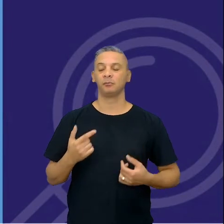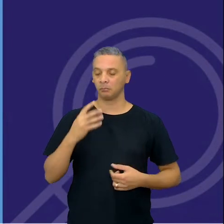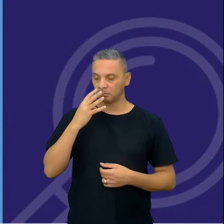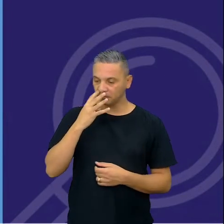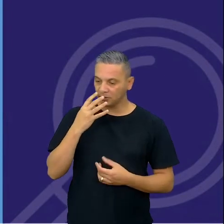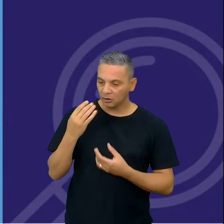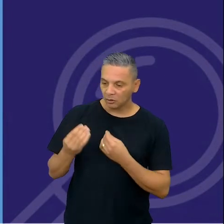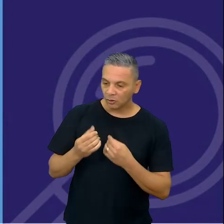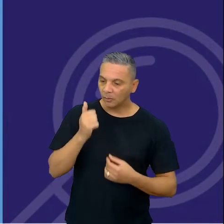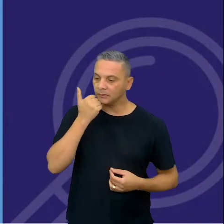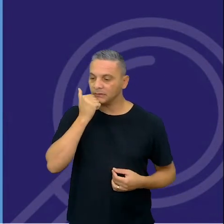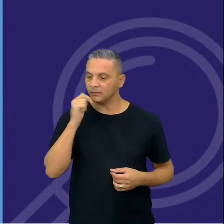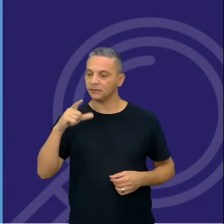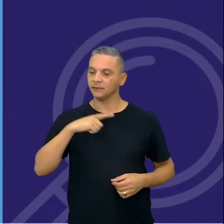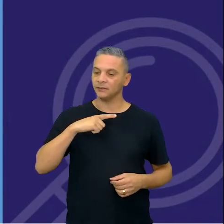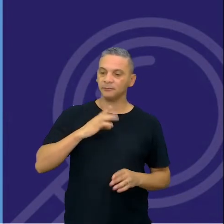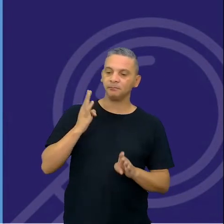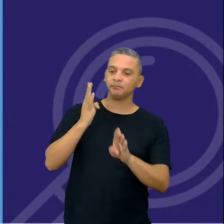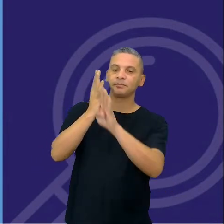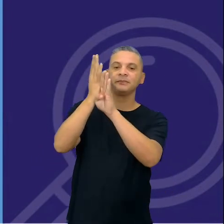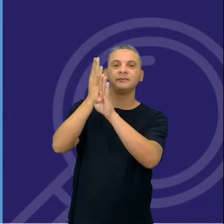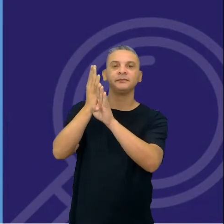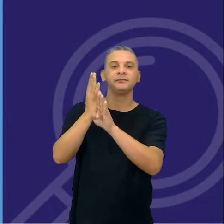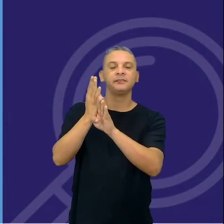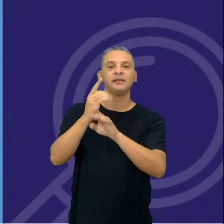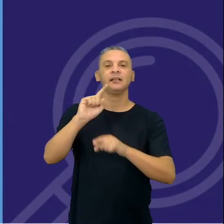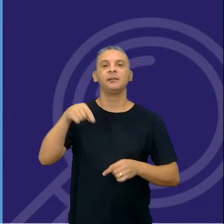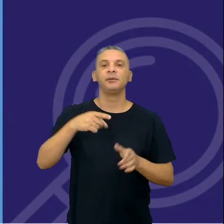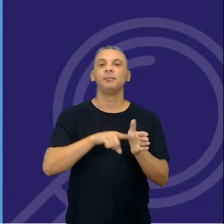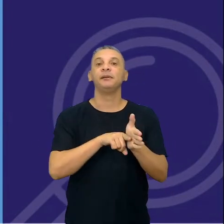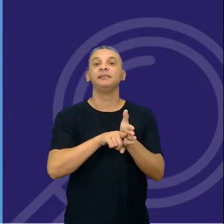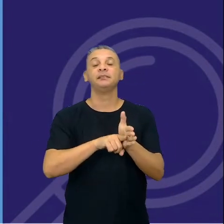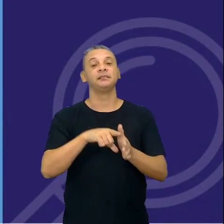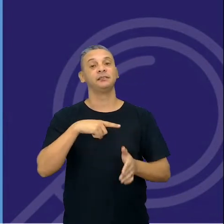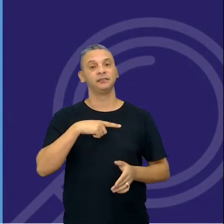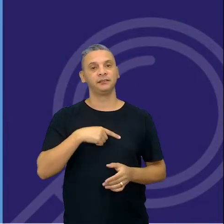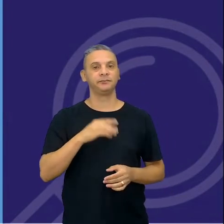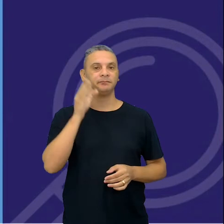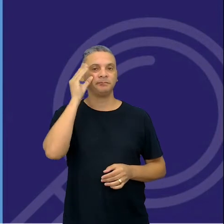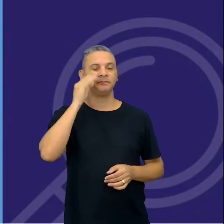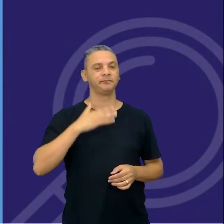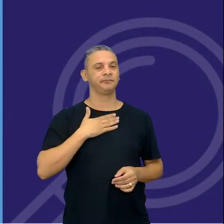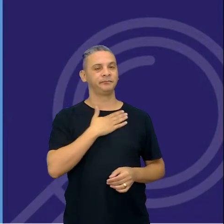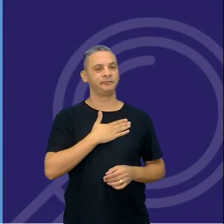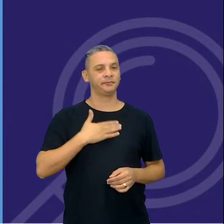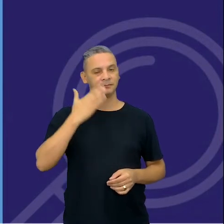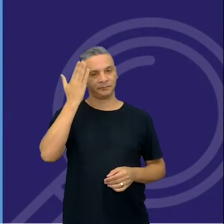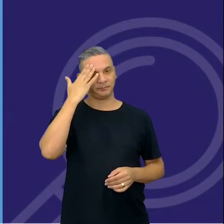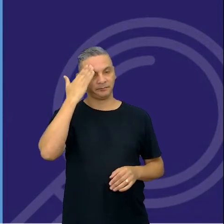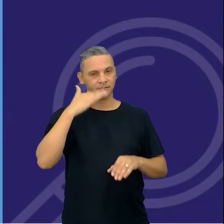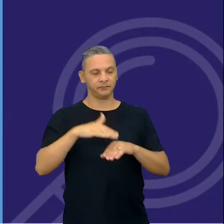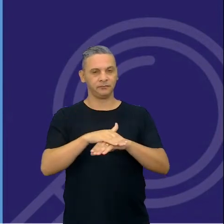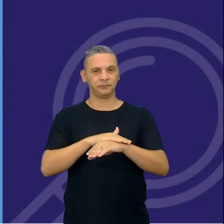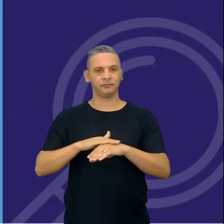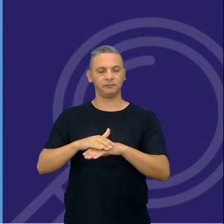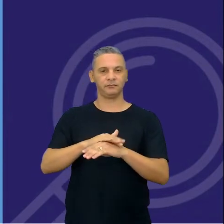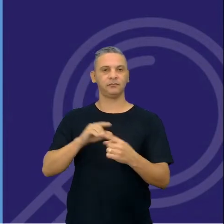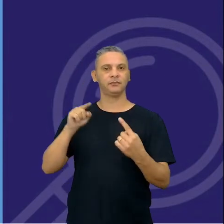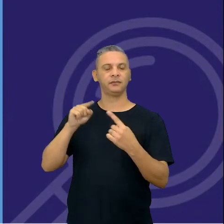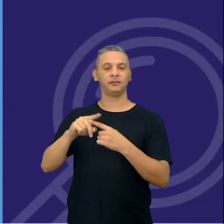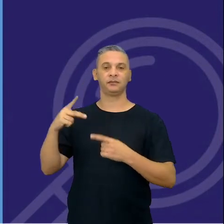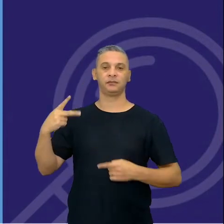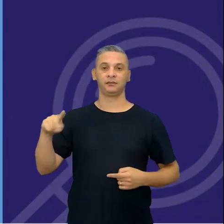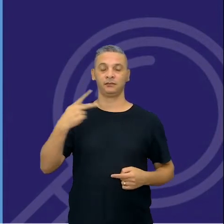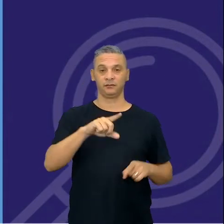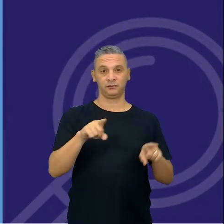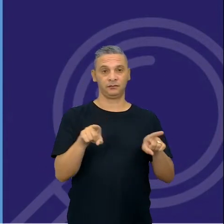quem foi o cientista que foi querer descobrir isso, para depois eu ter que estudar na escola, é interessante a gente fazer esse diálogo com eles, do por que que